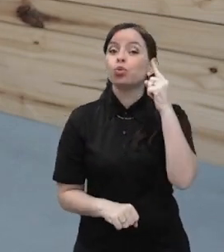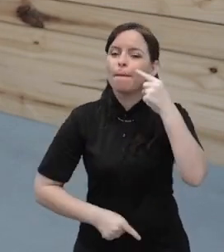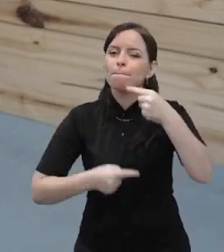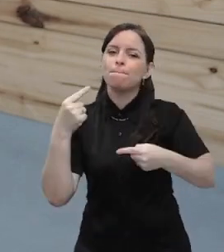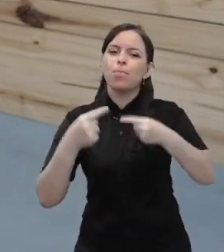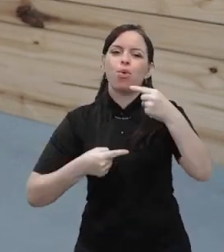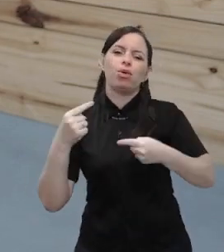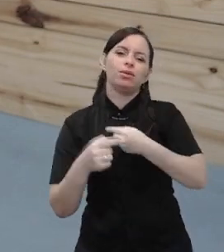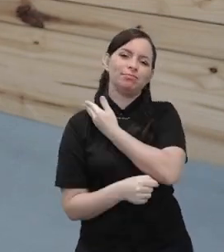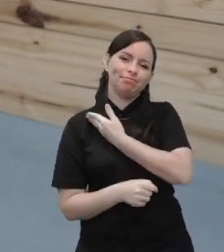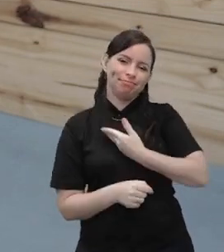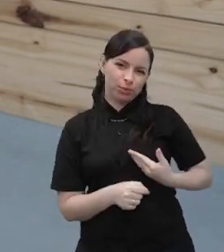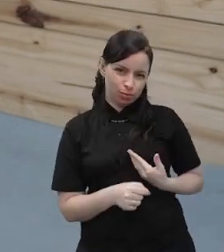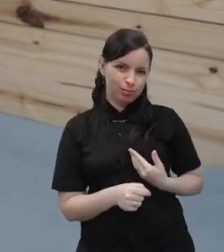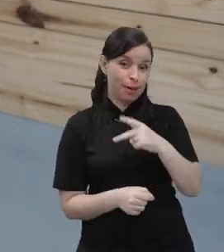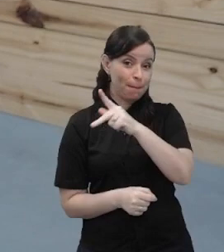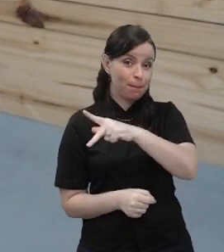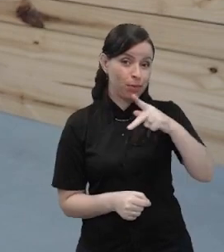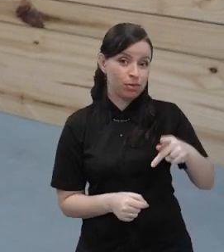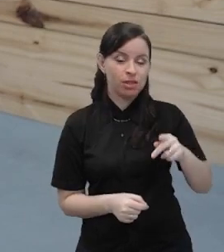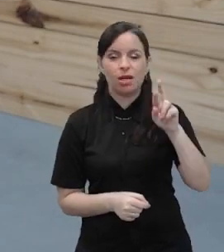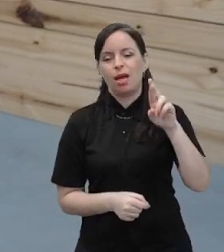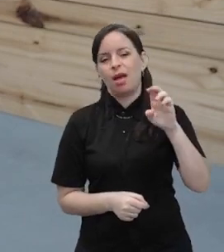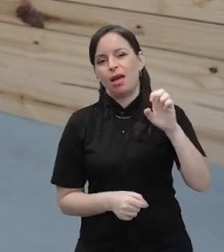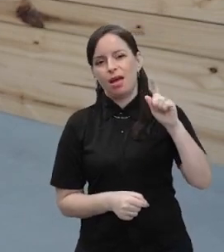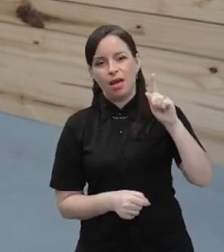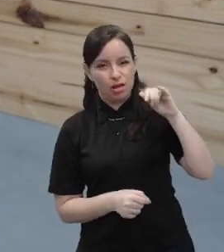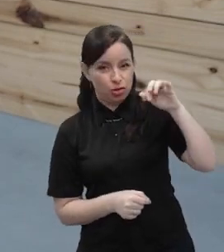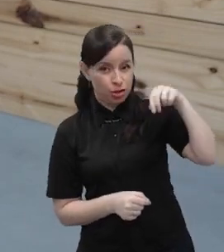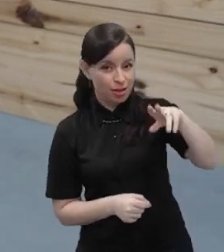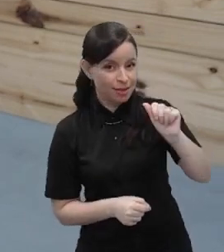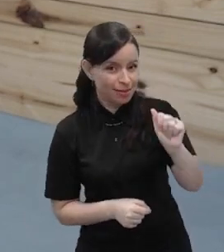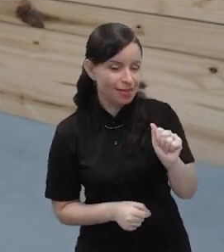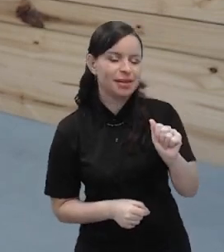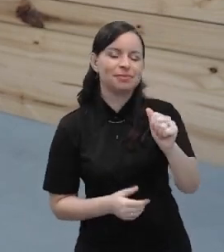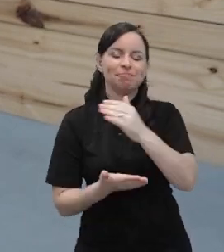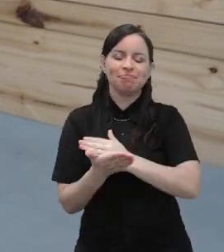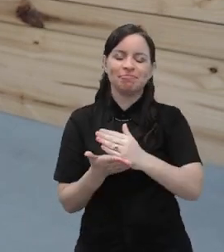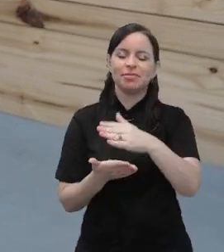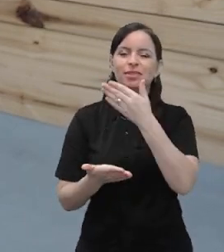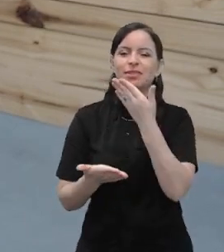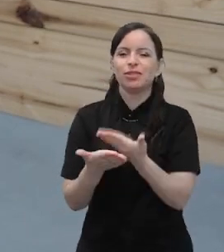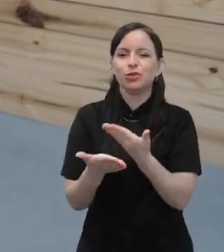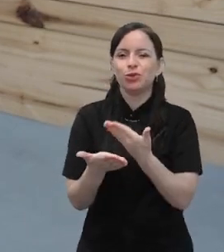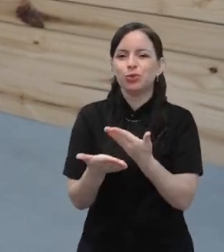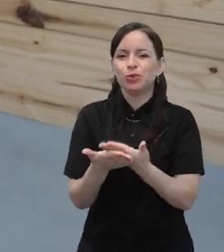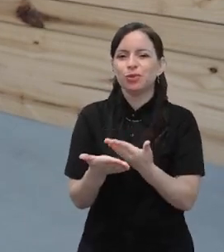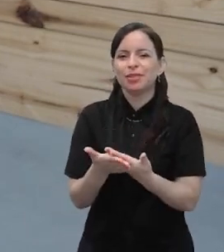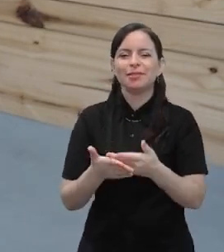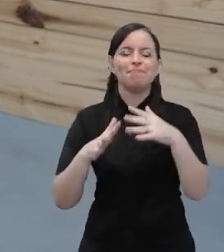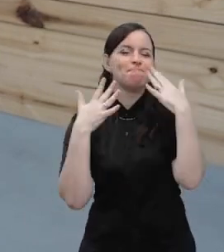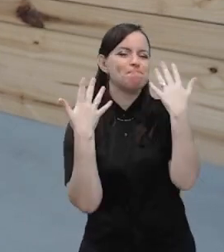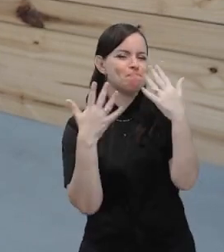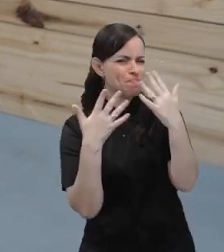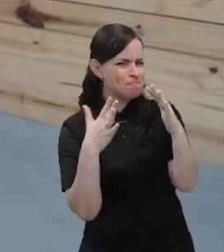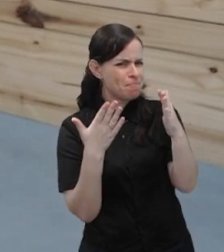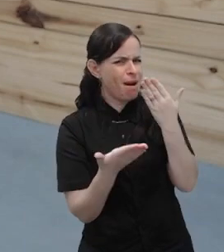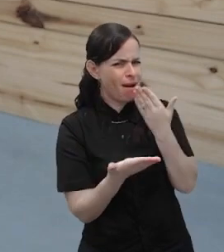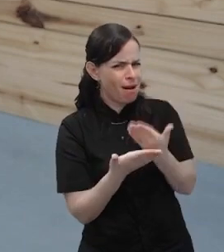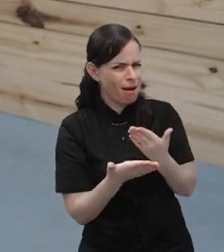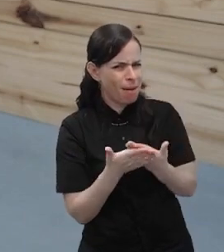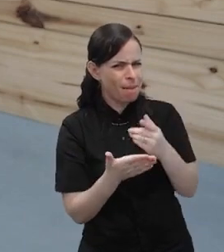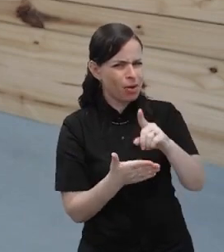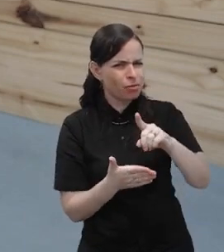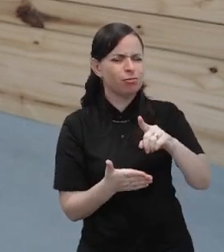Públicas com a professora Regina Miranda. Então, continue seus estudos, parabéns por chegar até aqui